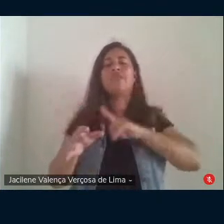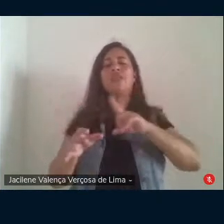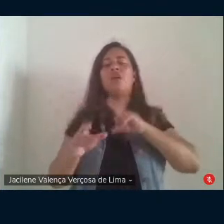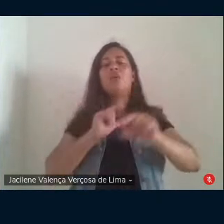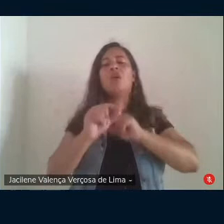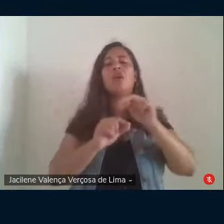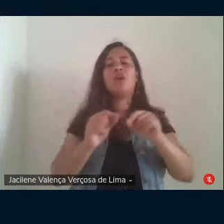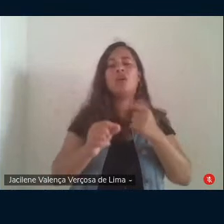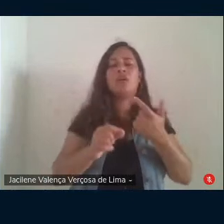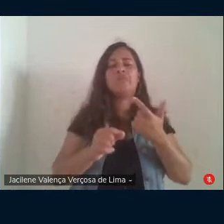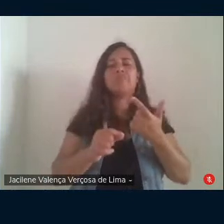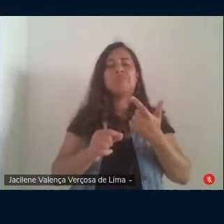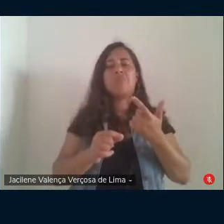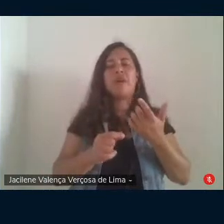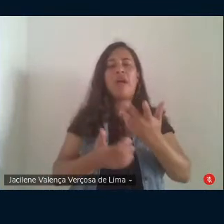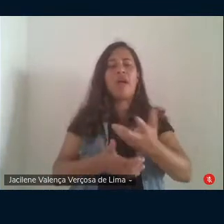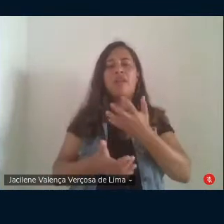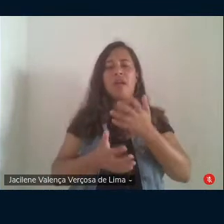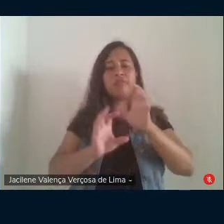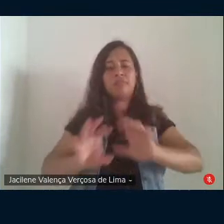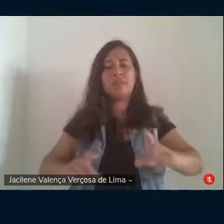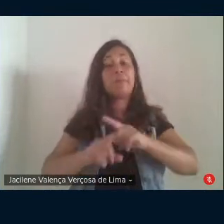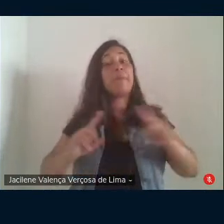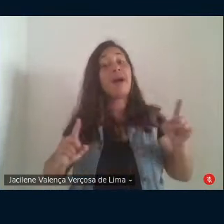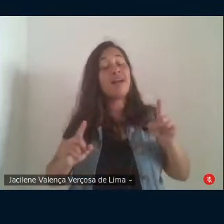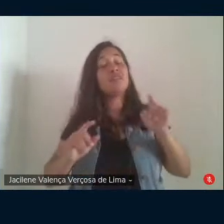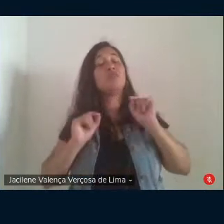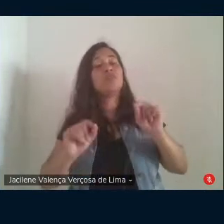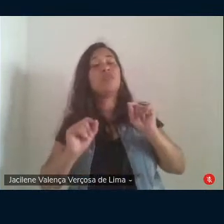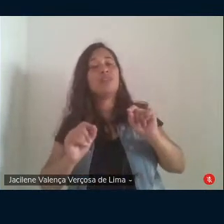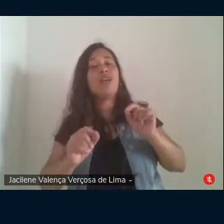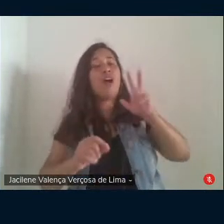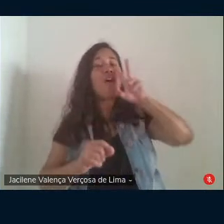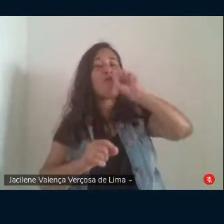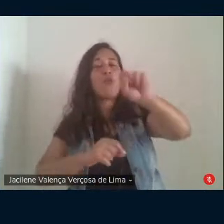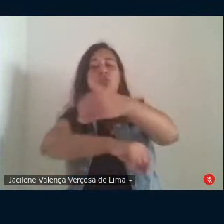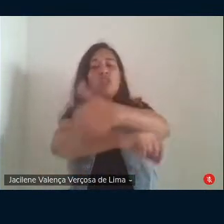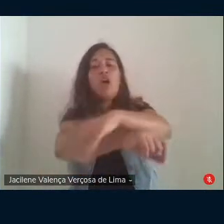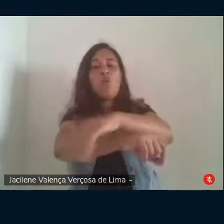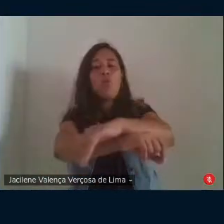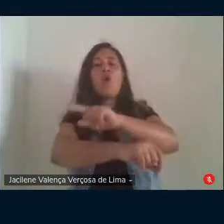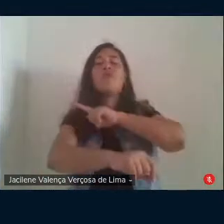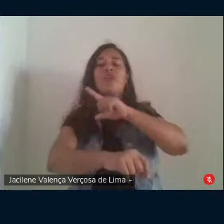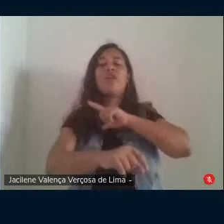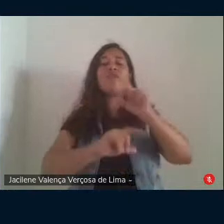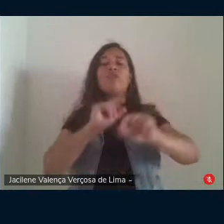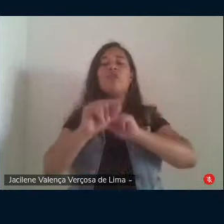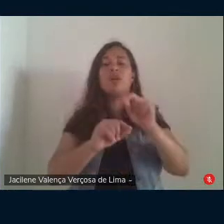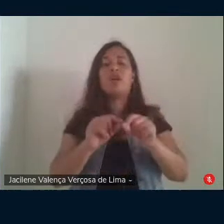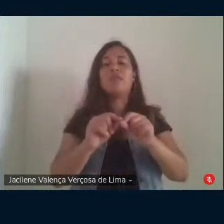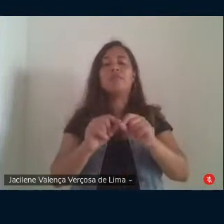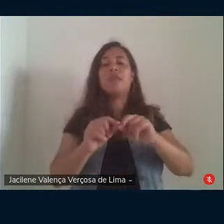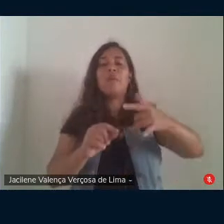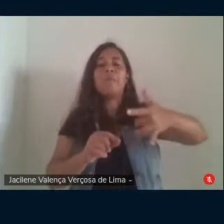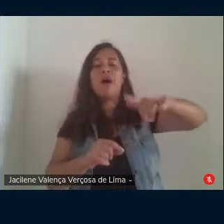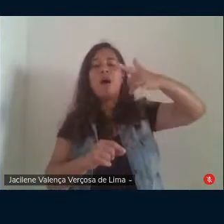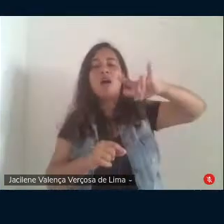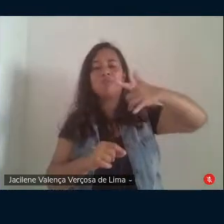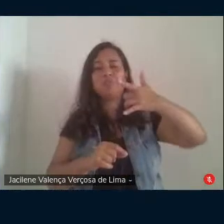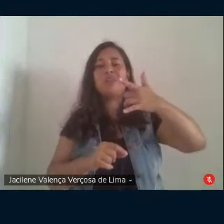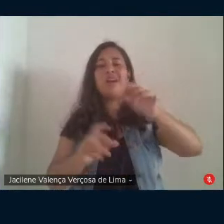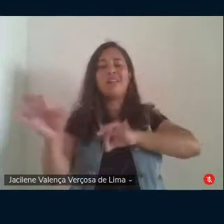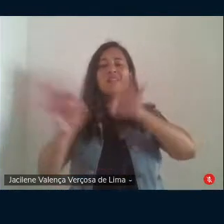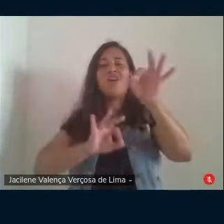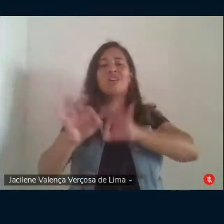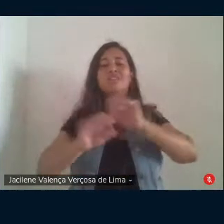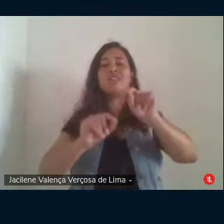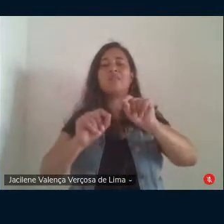intuito, mas sim porque a força das ruas foi posteriormente manipulada e manejada pela grande